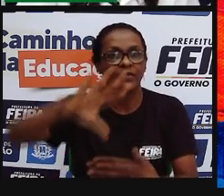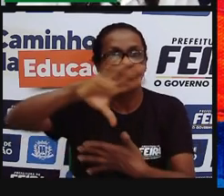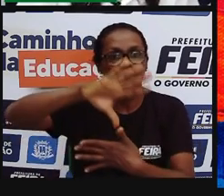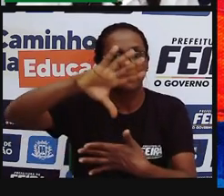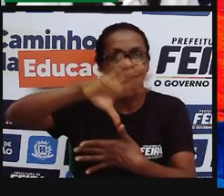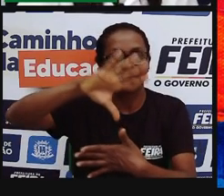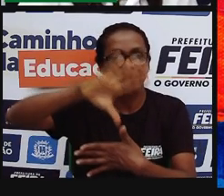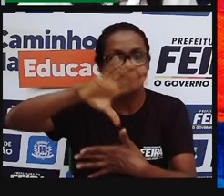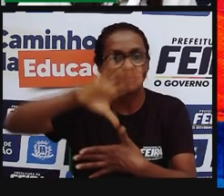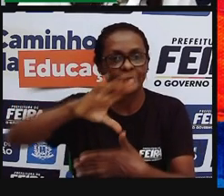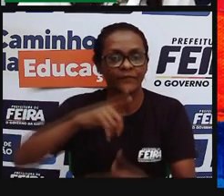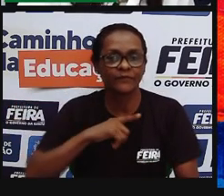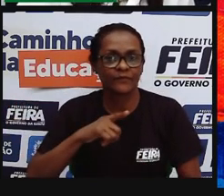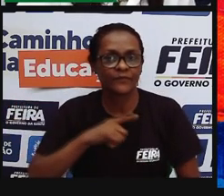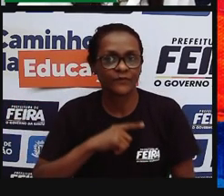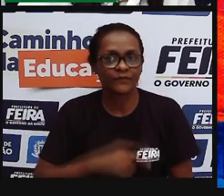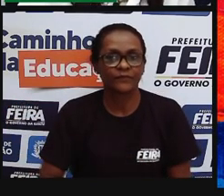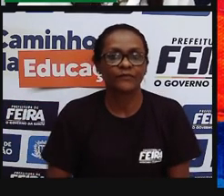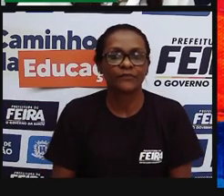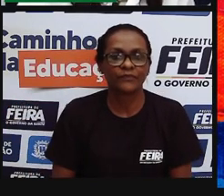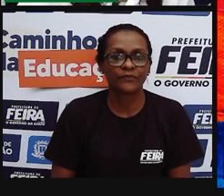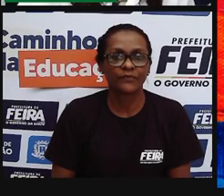essa vegetação também,